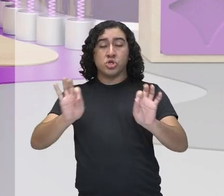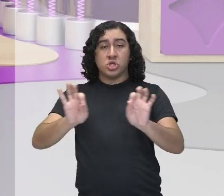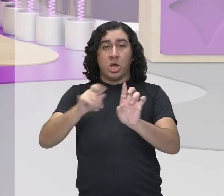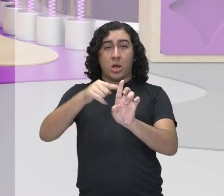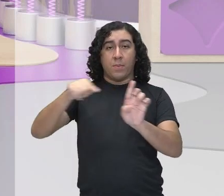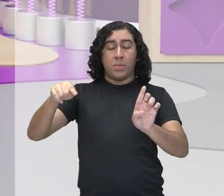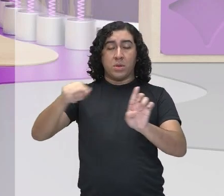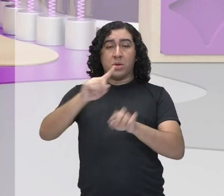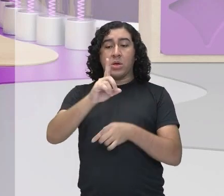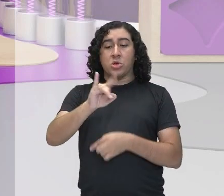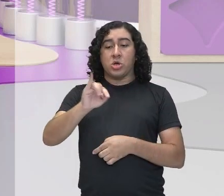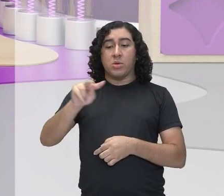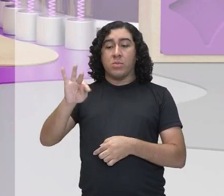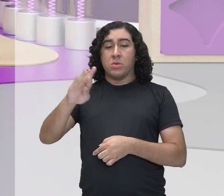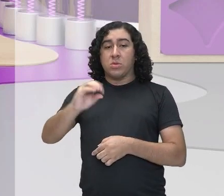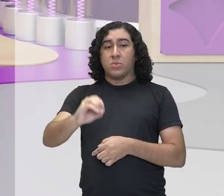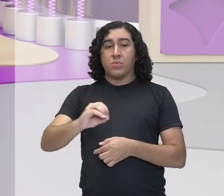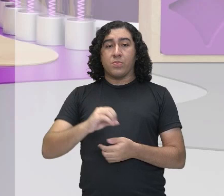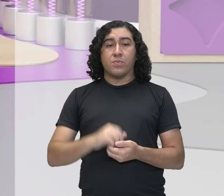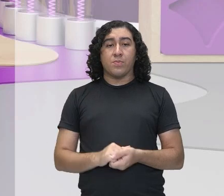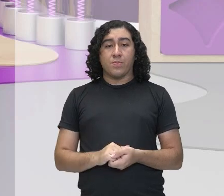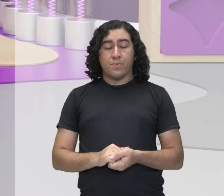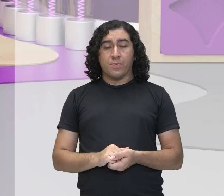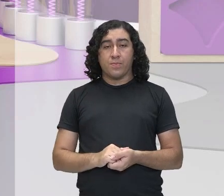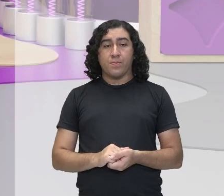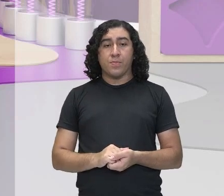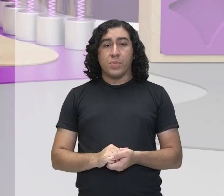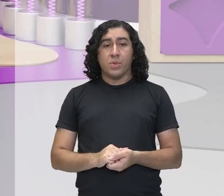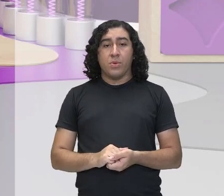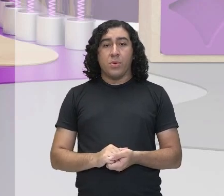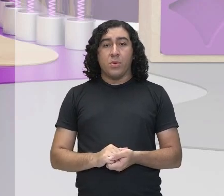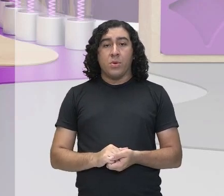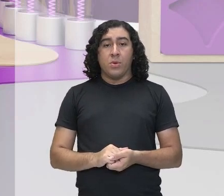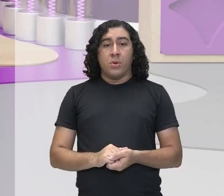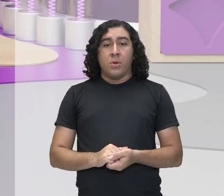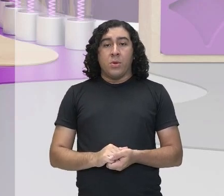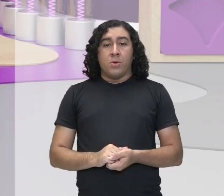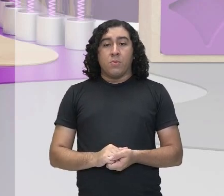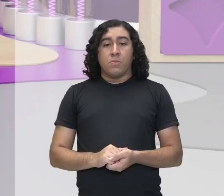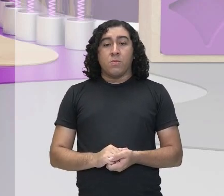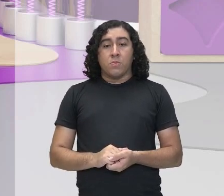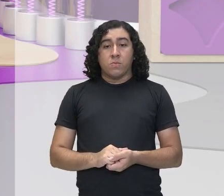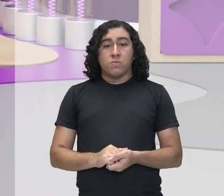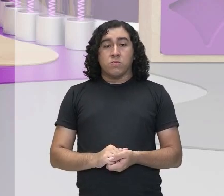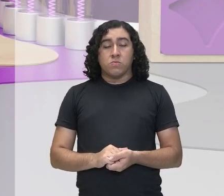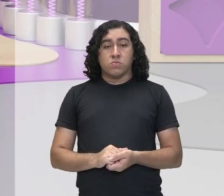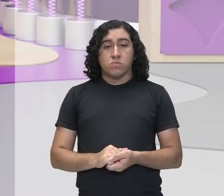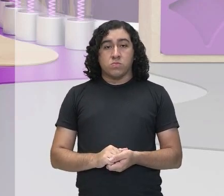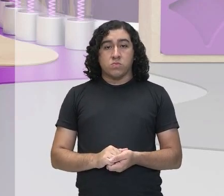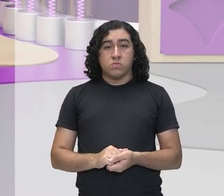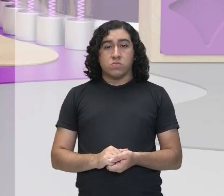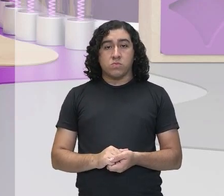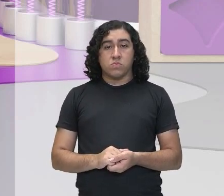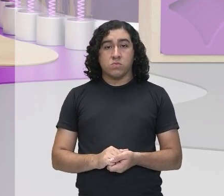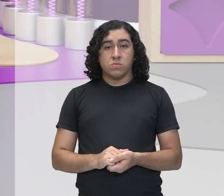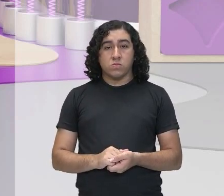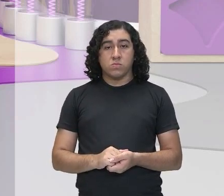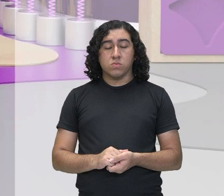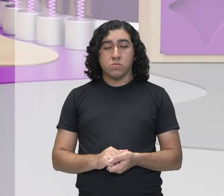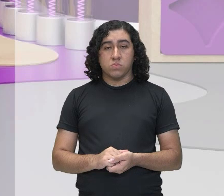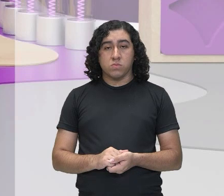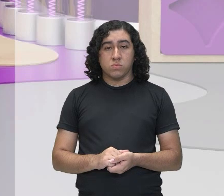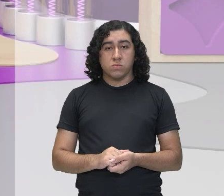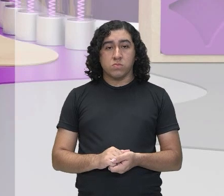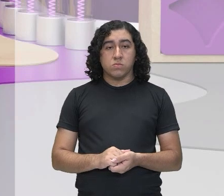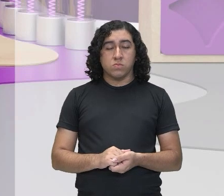Então, essa, né? Nós temos aqui o diâmetro. Dois vezes o R. Então, poderia ser o diâmetro